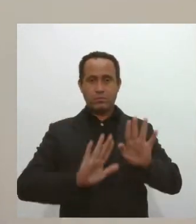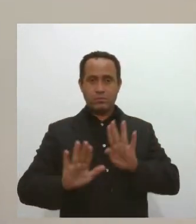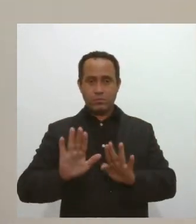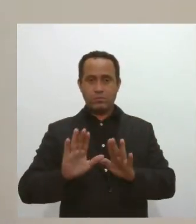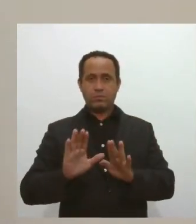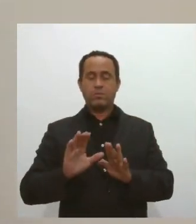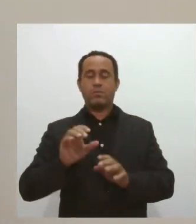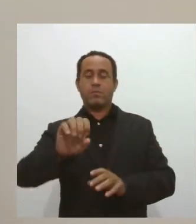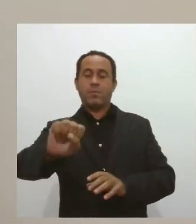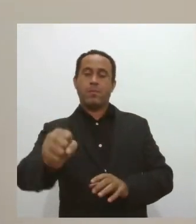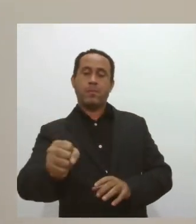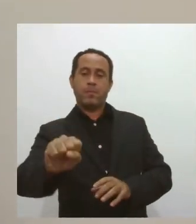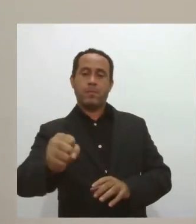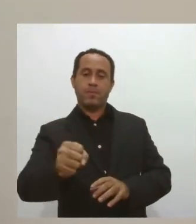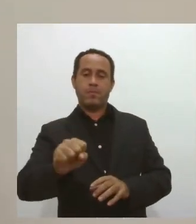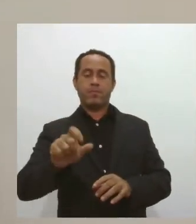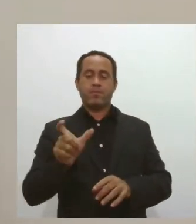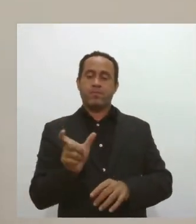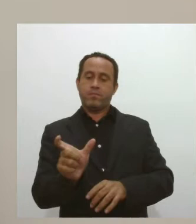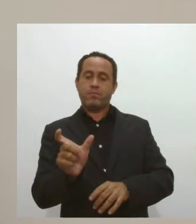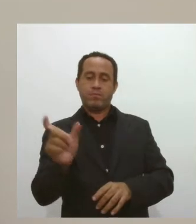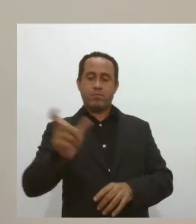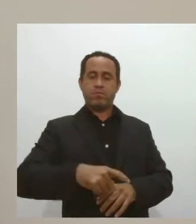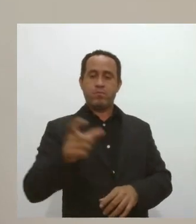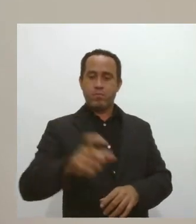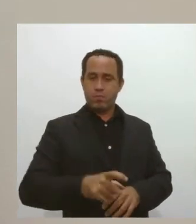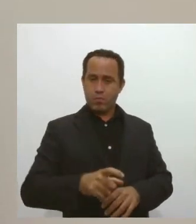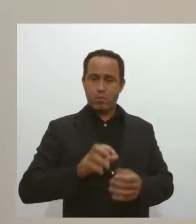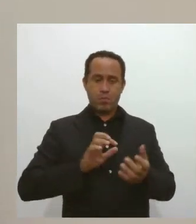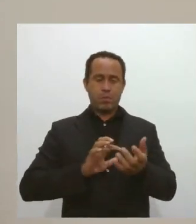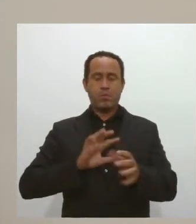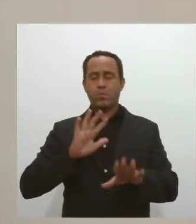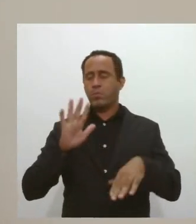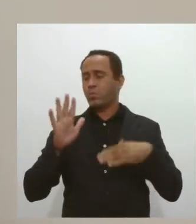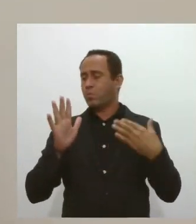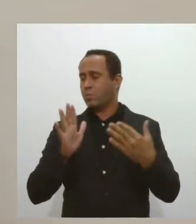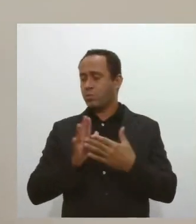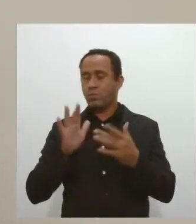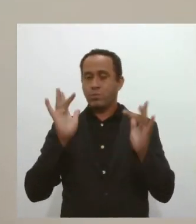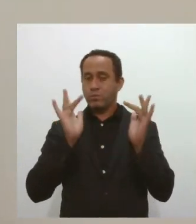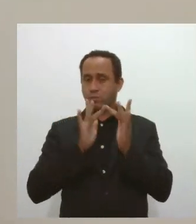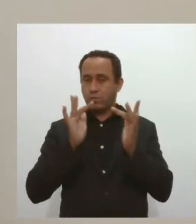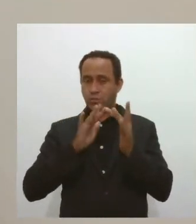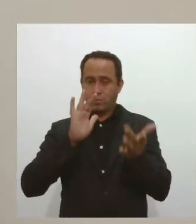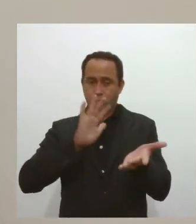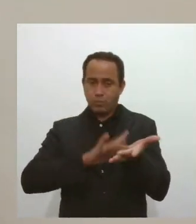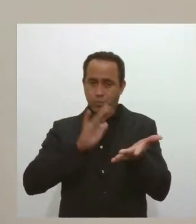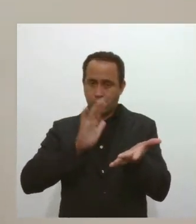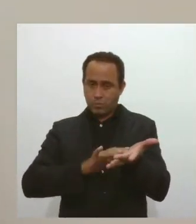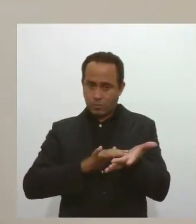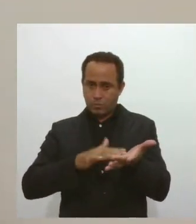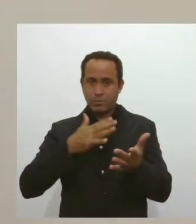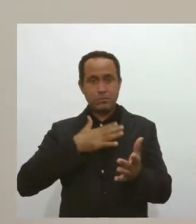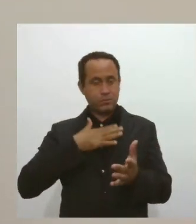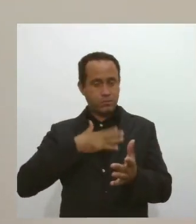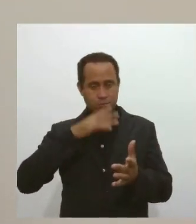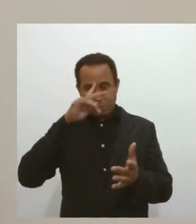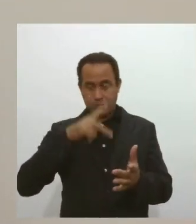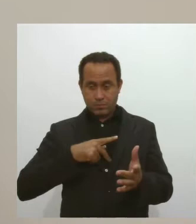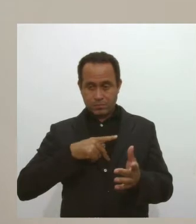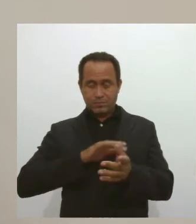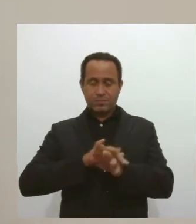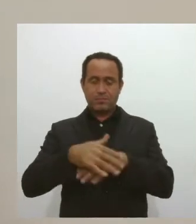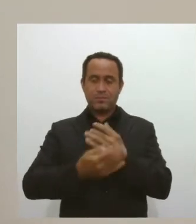porta, cartão de crédito, máquina de cartão, tudo que eu utilizar e que não for meu. Tem que se